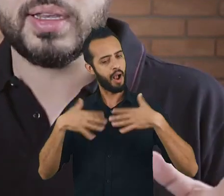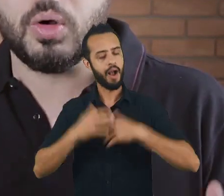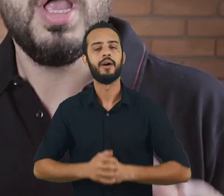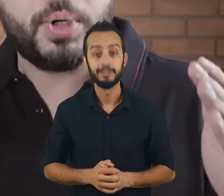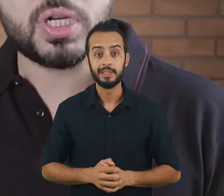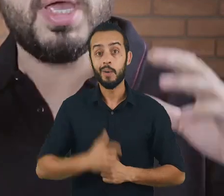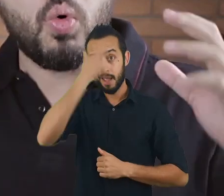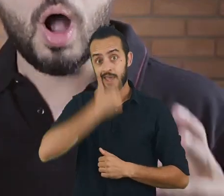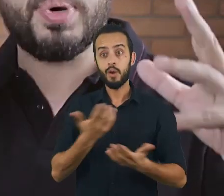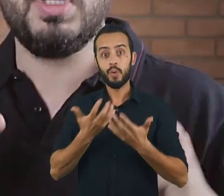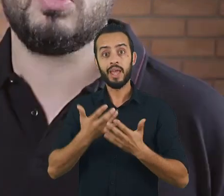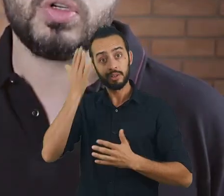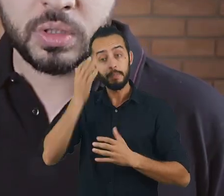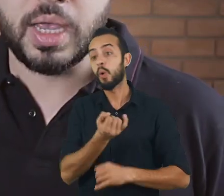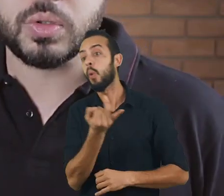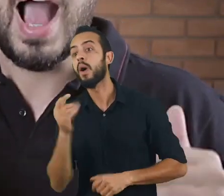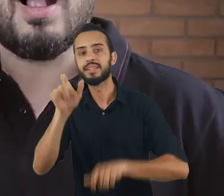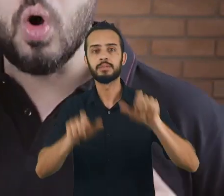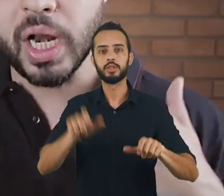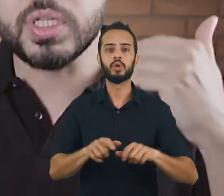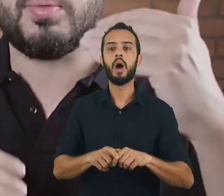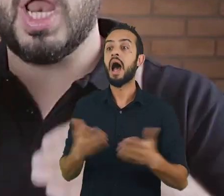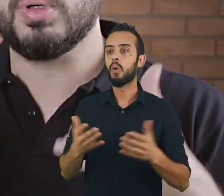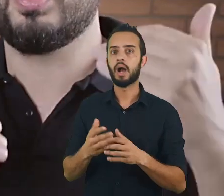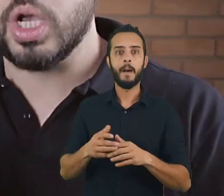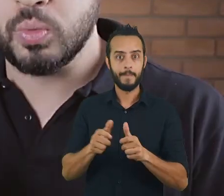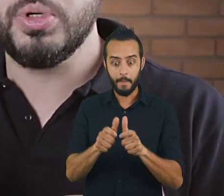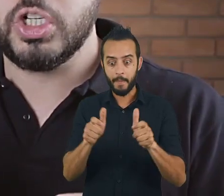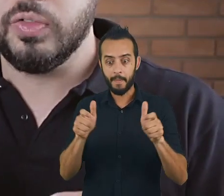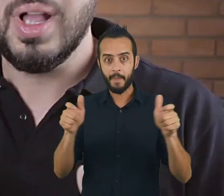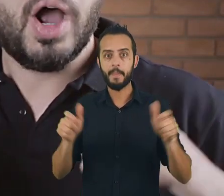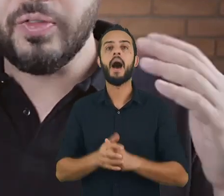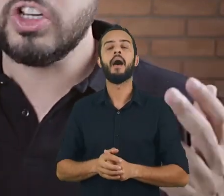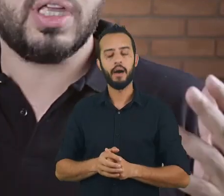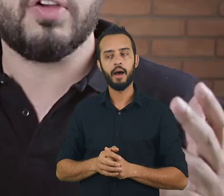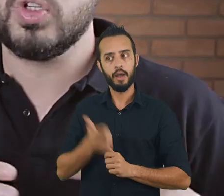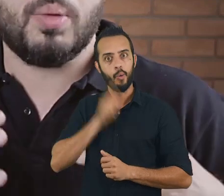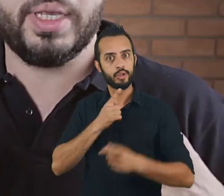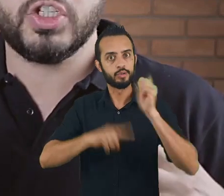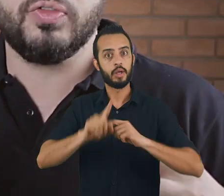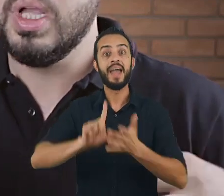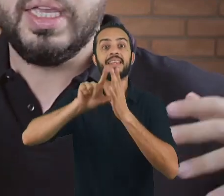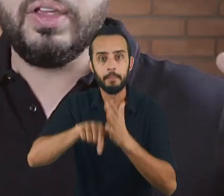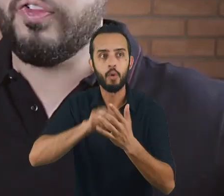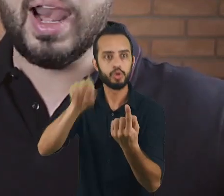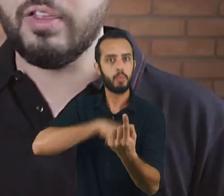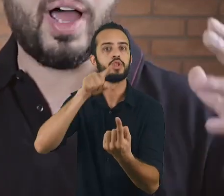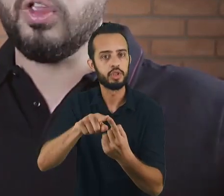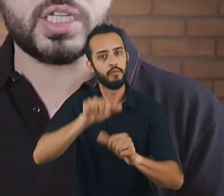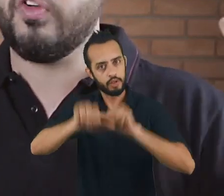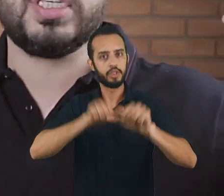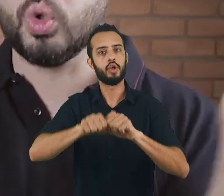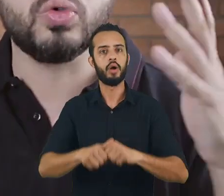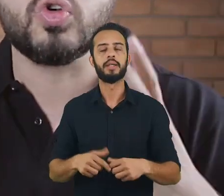de comunicação para eu saber, uau, para mim isso é sucesso. Agora você vai pular para um próximo objetivo. Ao invés de tentar fazer um aplicativo que vai